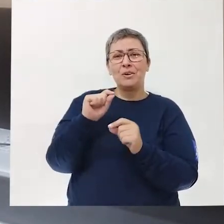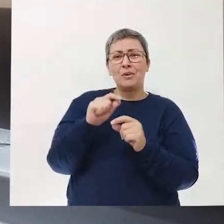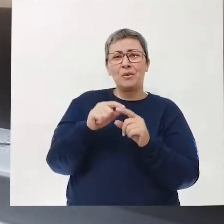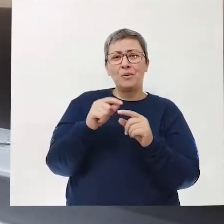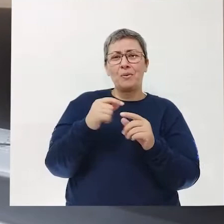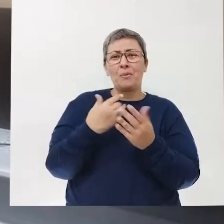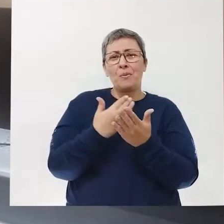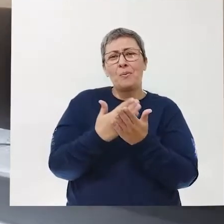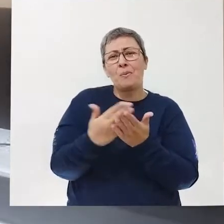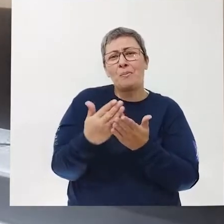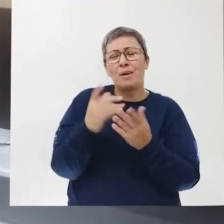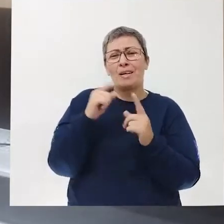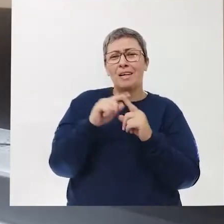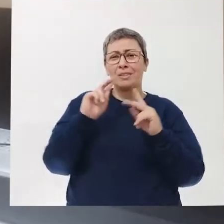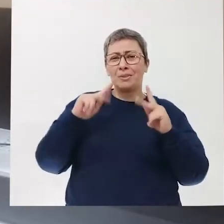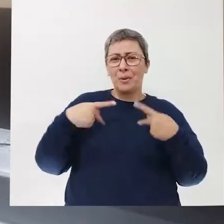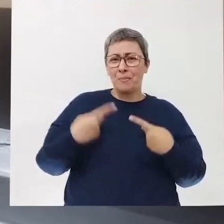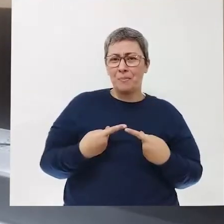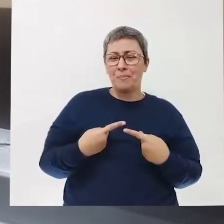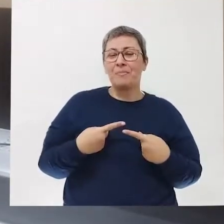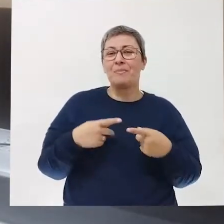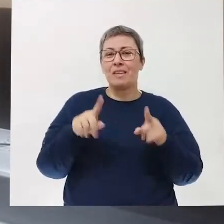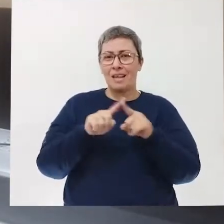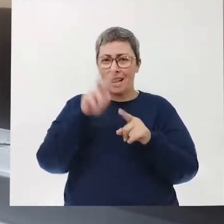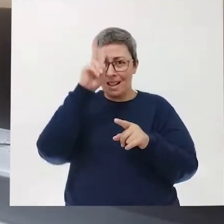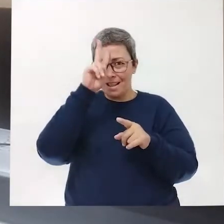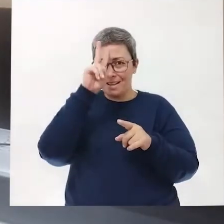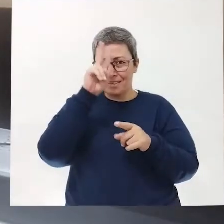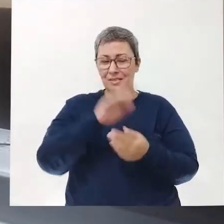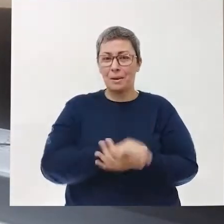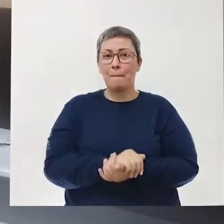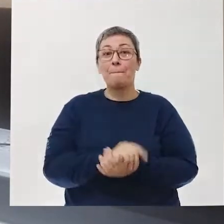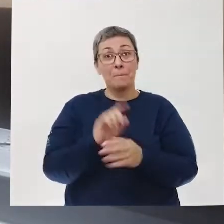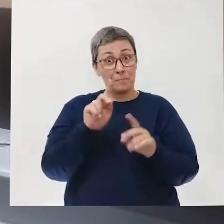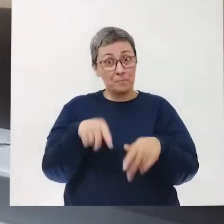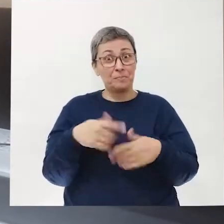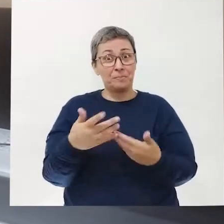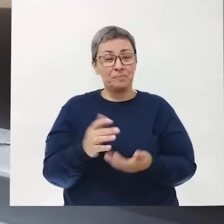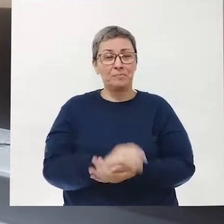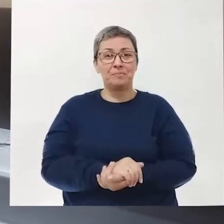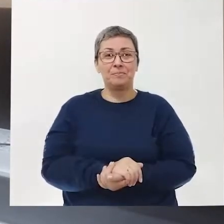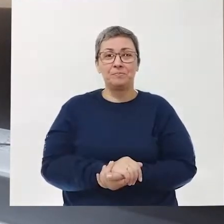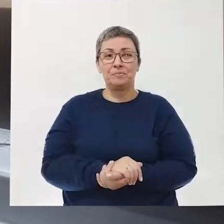civilização aí da humanidade, né? Lembram disso? Pois é.